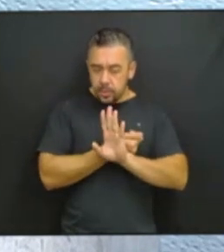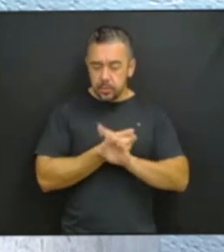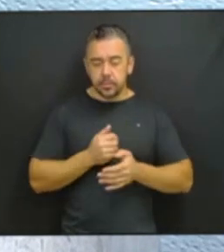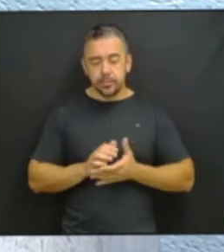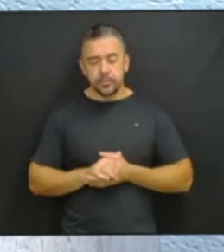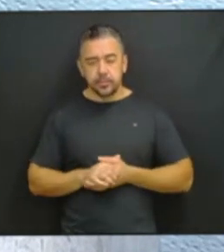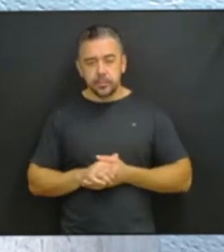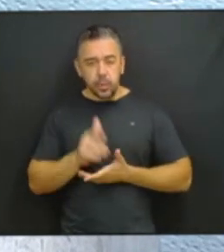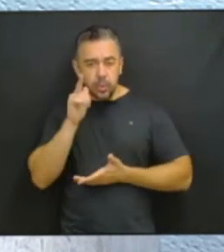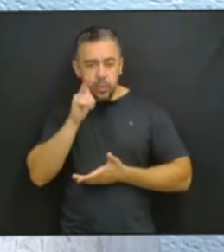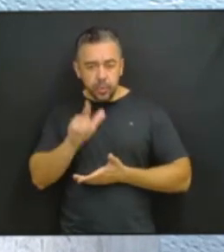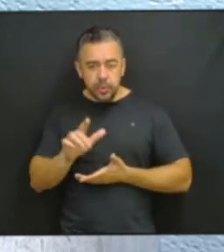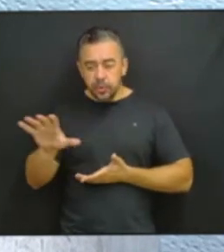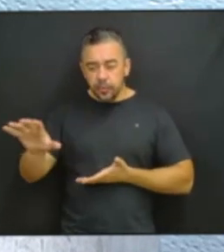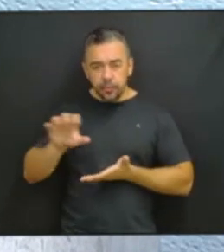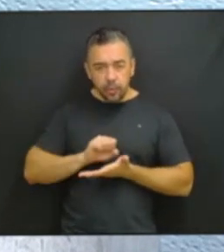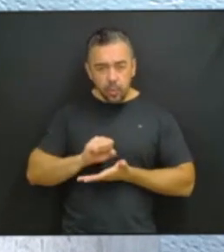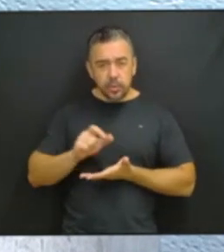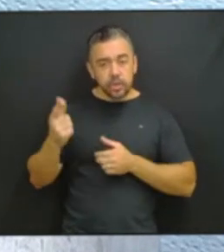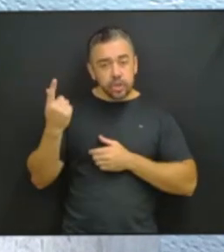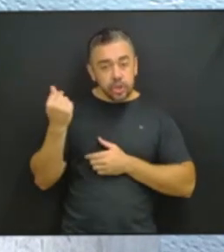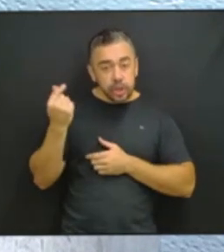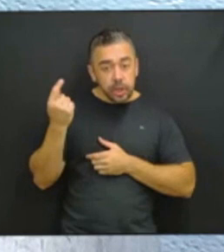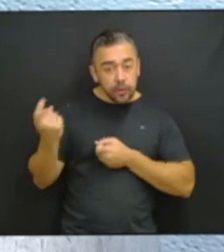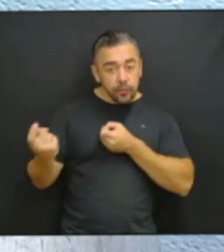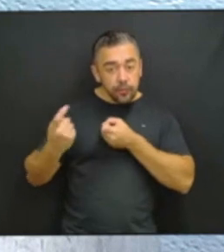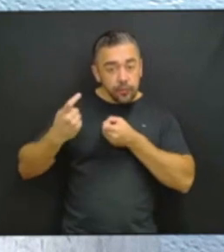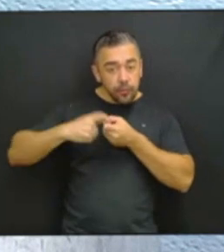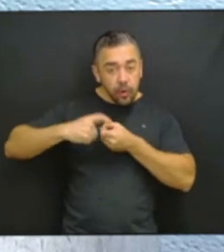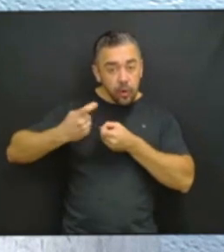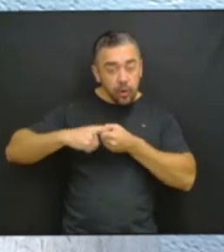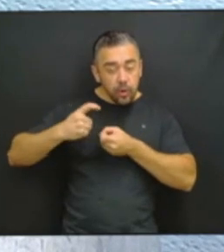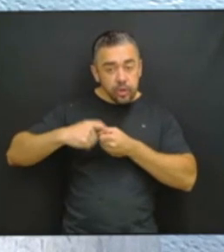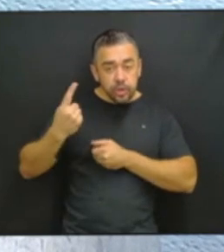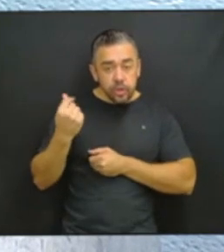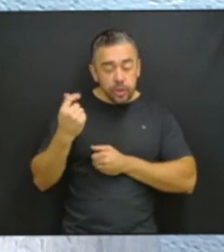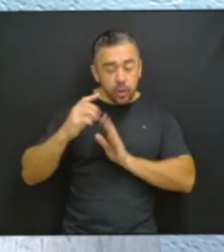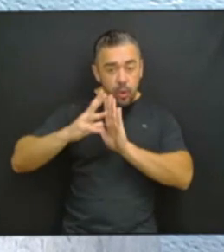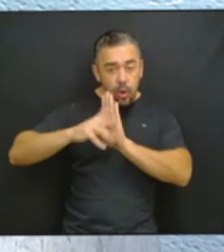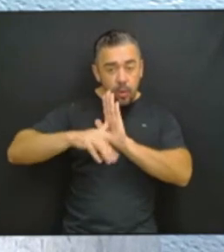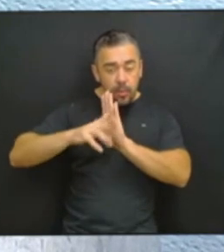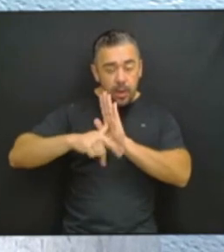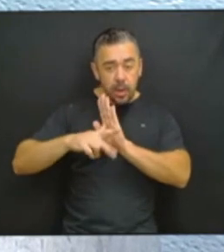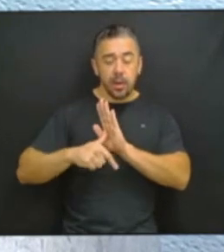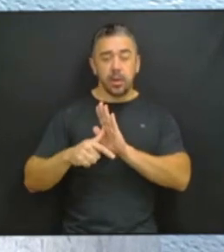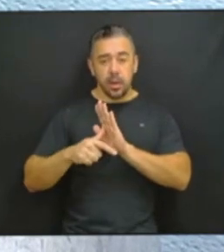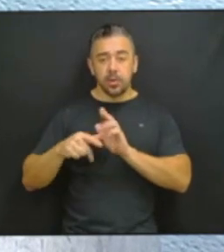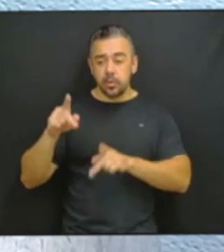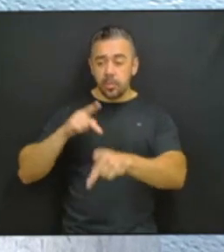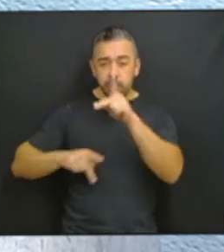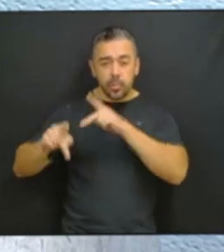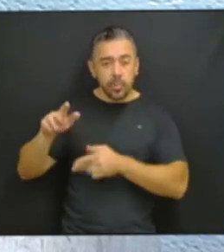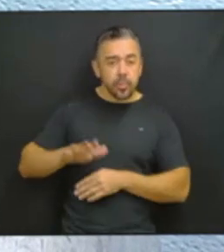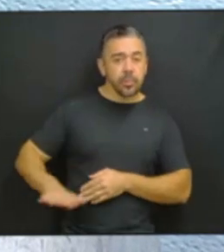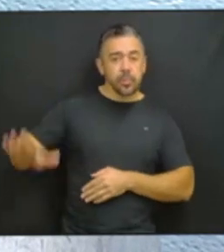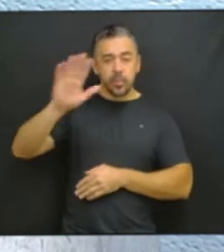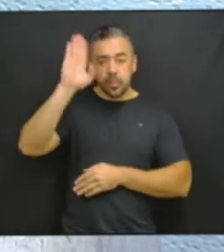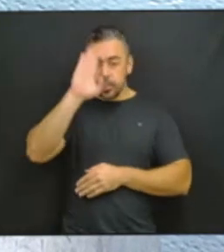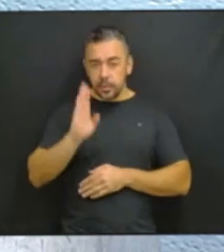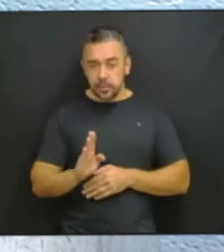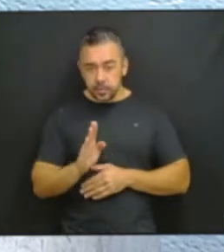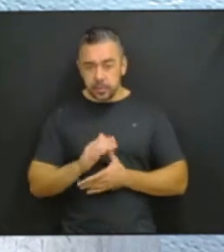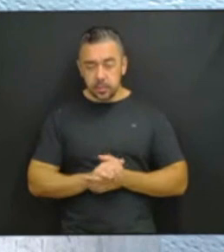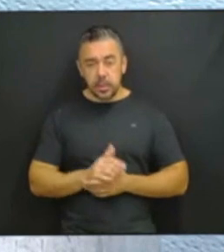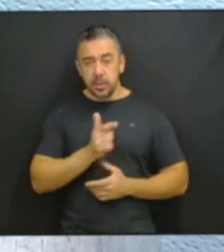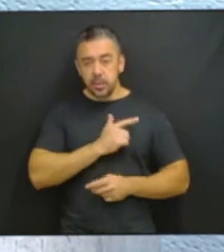Conseguiu a recuperação bilionária de dinheiro roubado do povo brasileiro e que levou